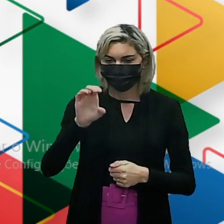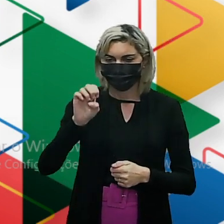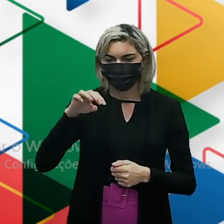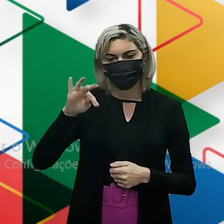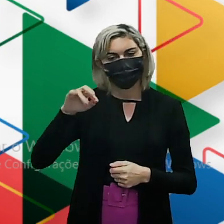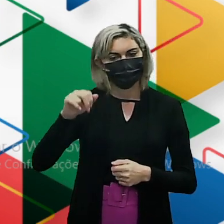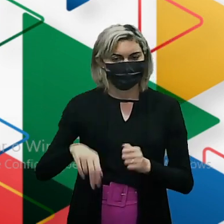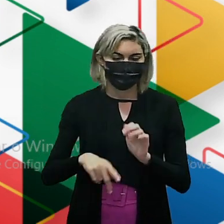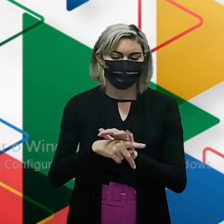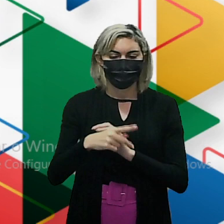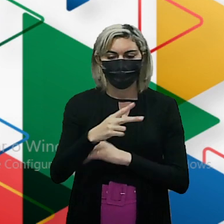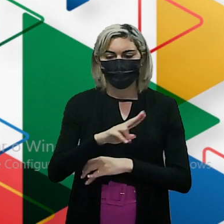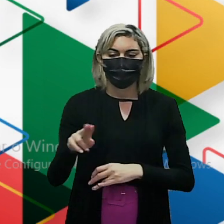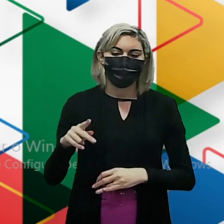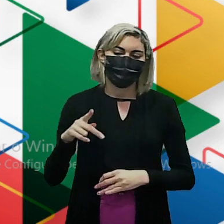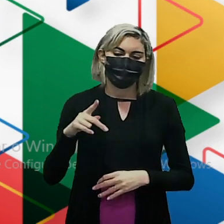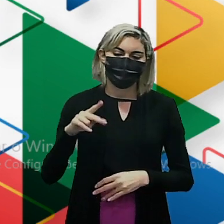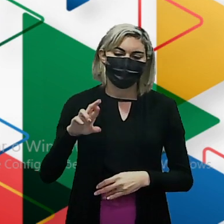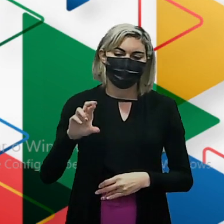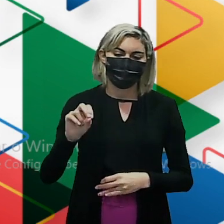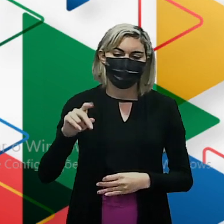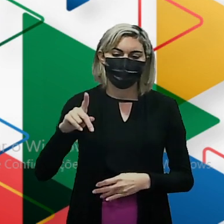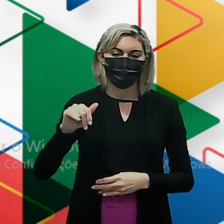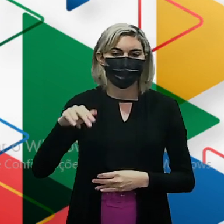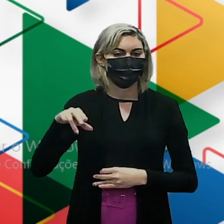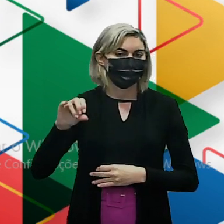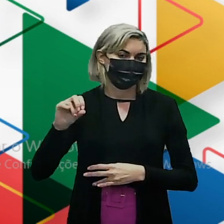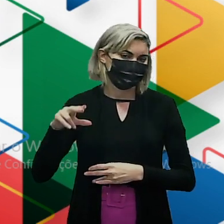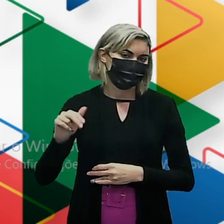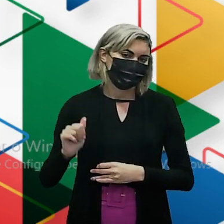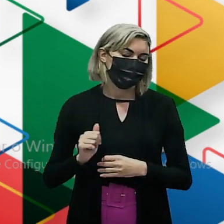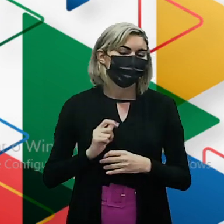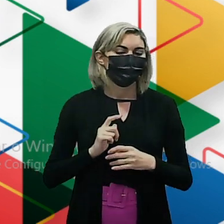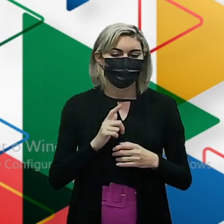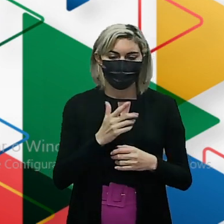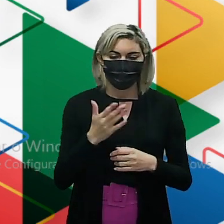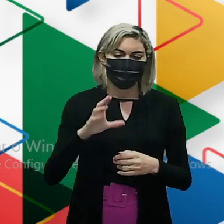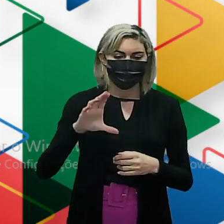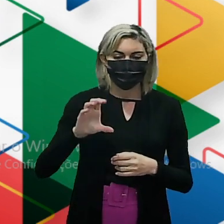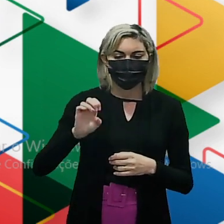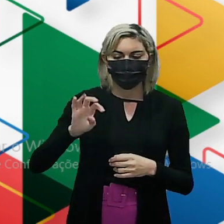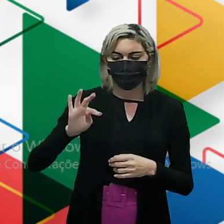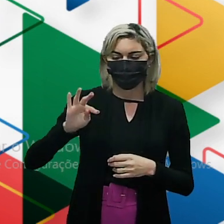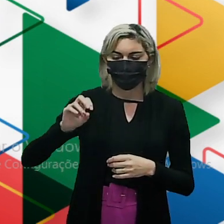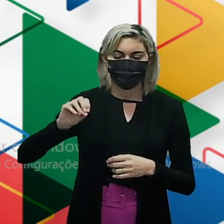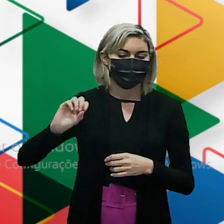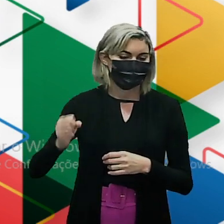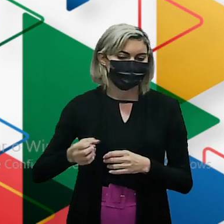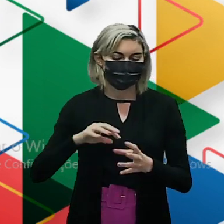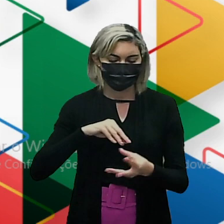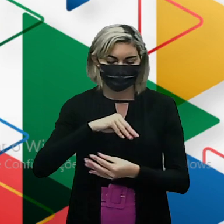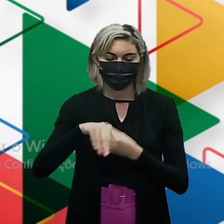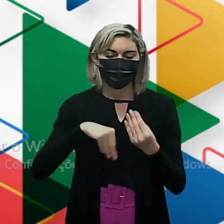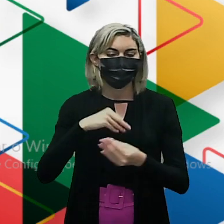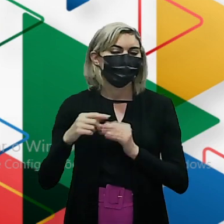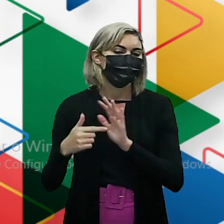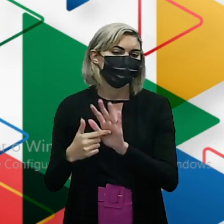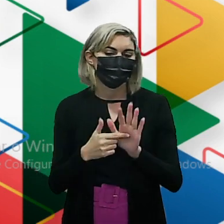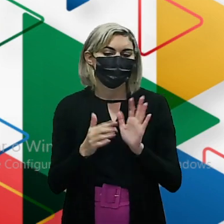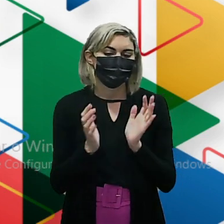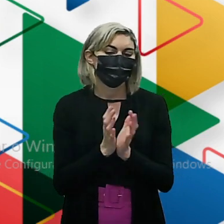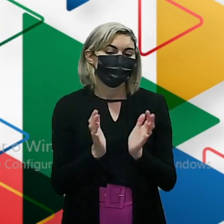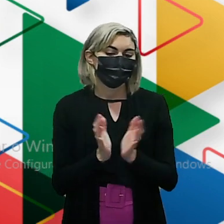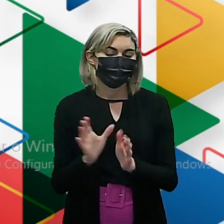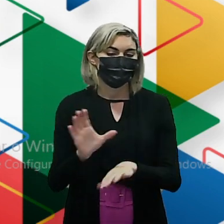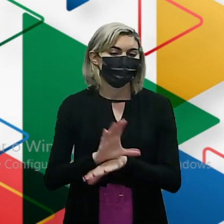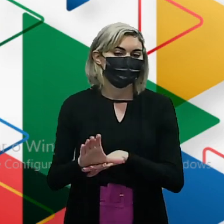da propanono. Veja bem. As cetonas função cetona são compostos que apresentam o grupamento